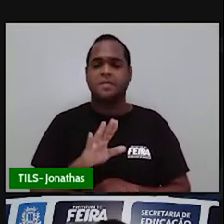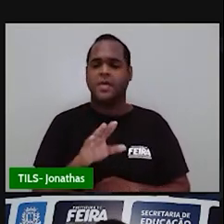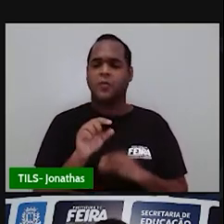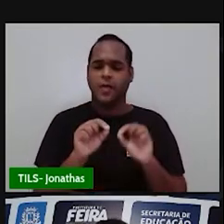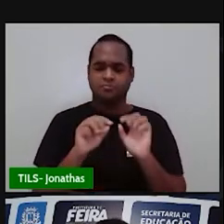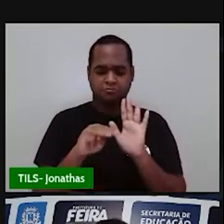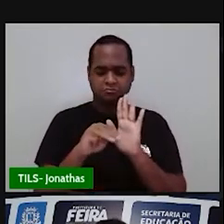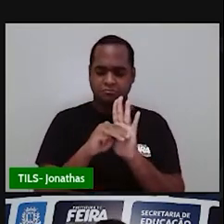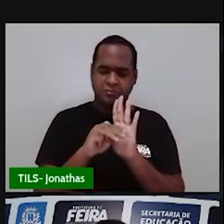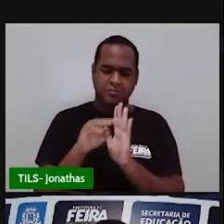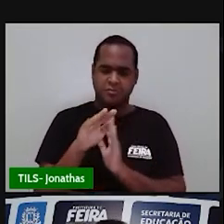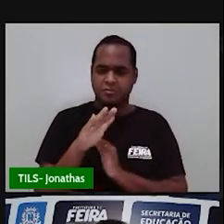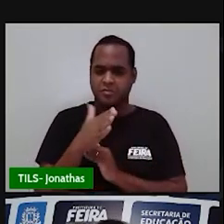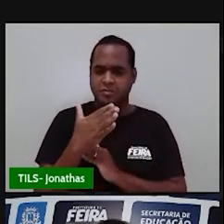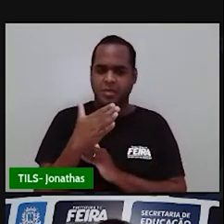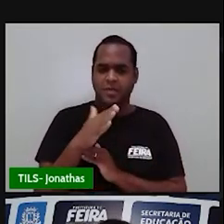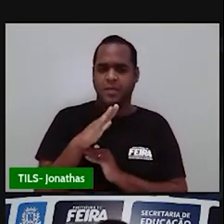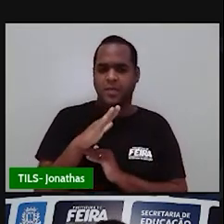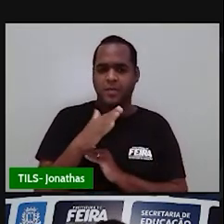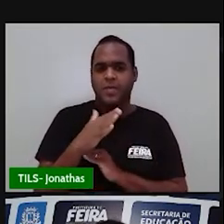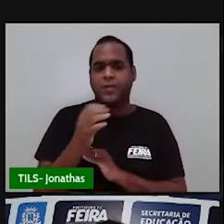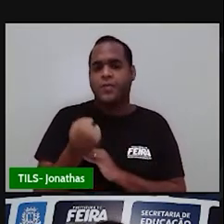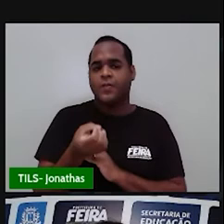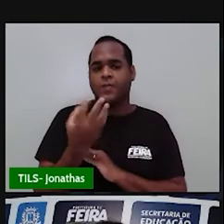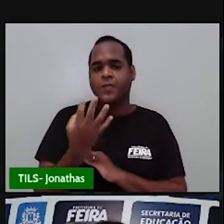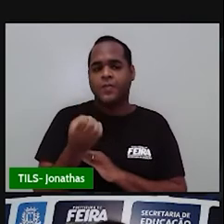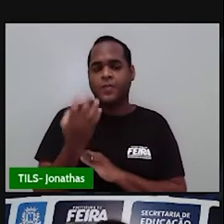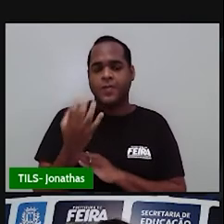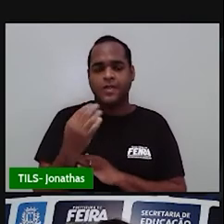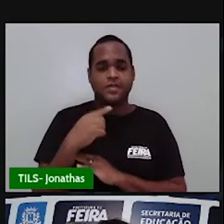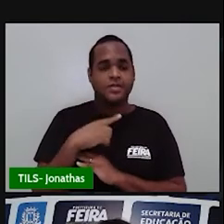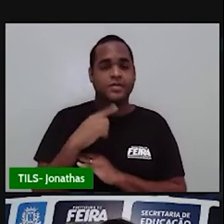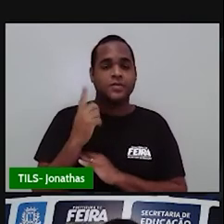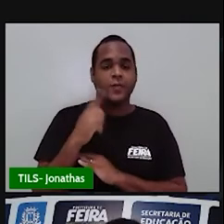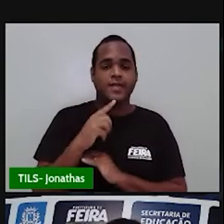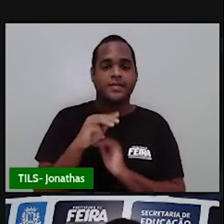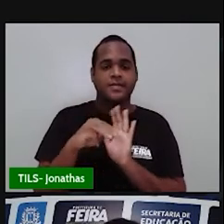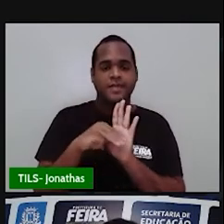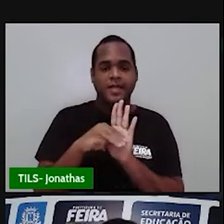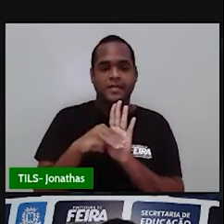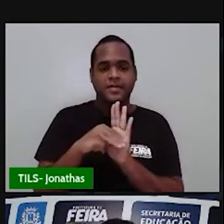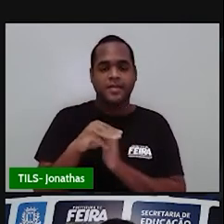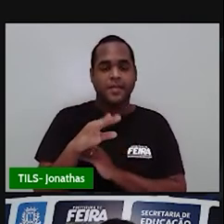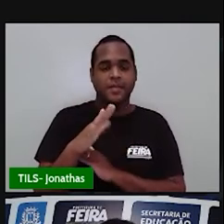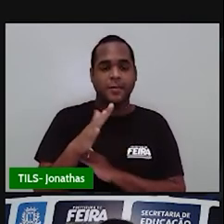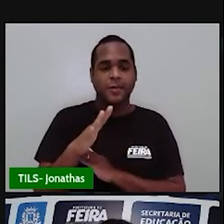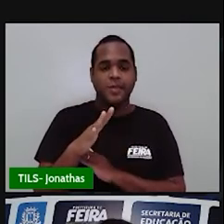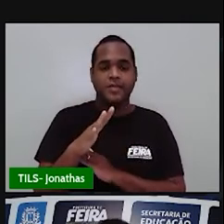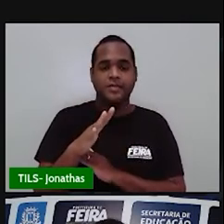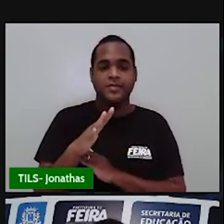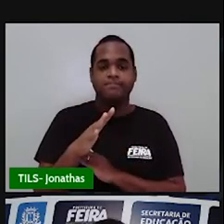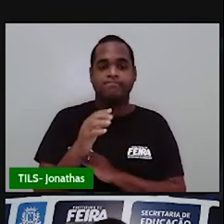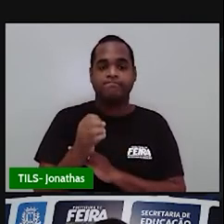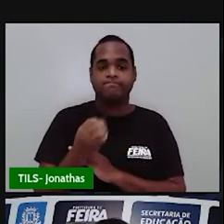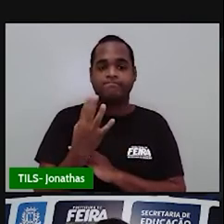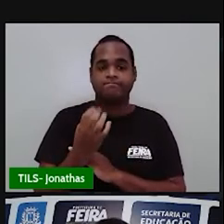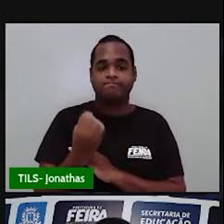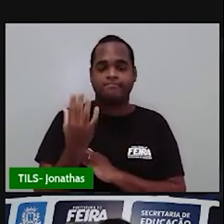média? Mais ou menos quanto... Ó, média. Mais ou menos quanto